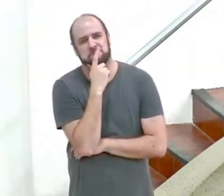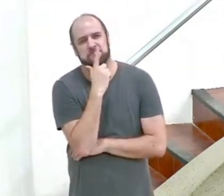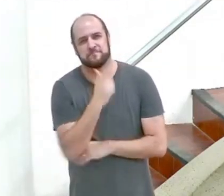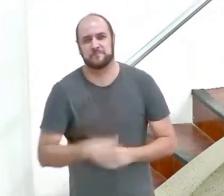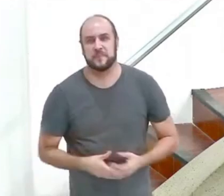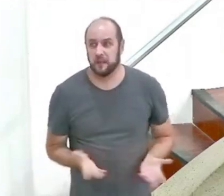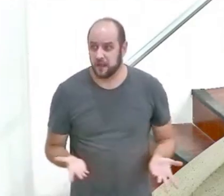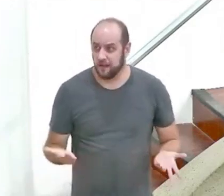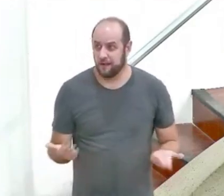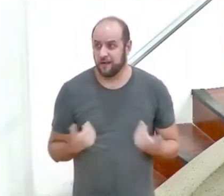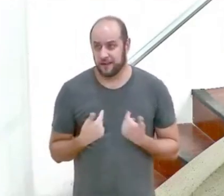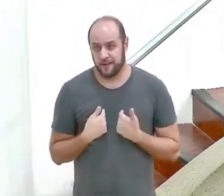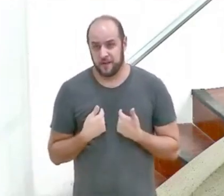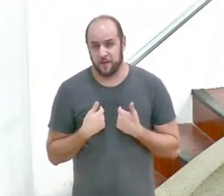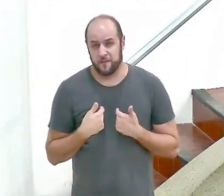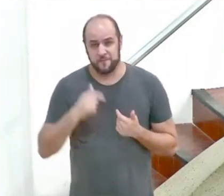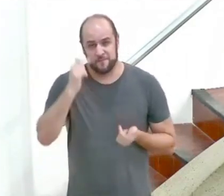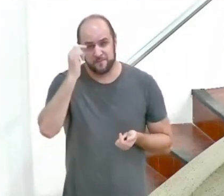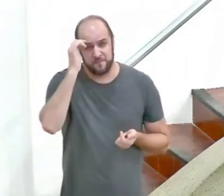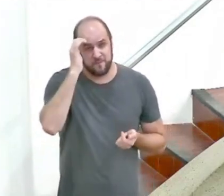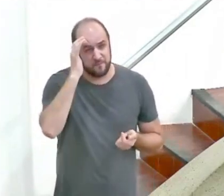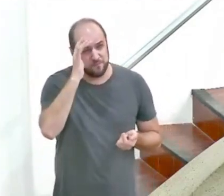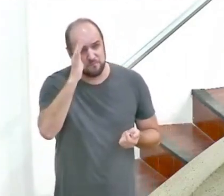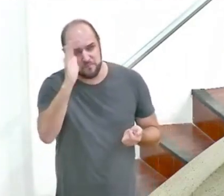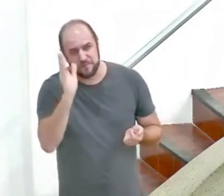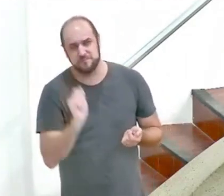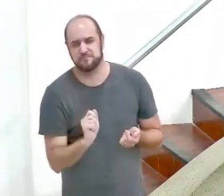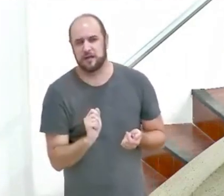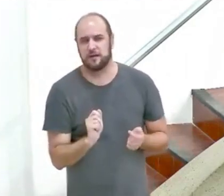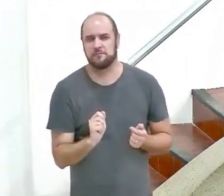eu eu imagino assim é